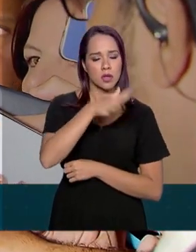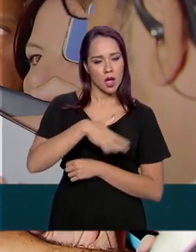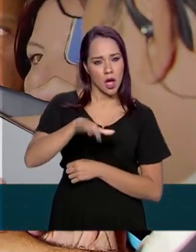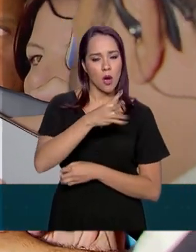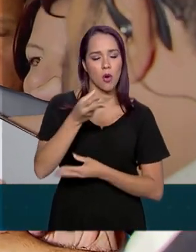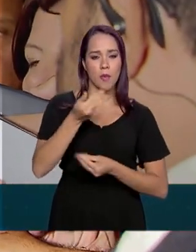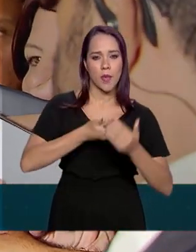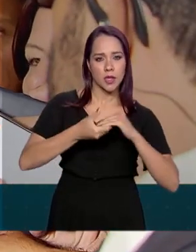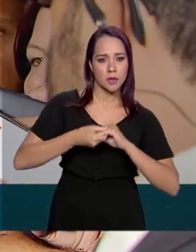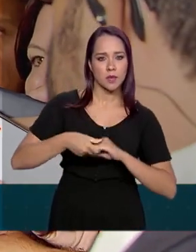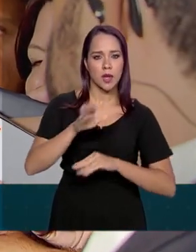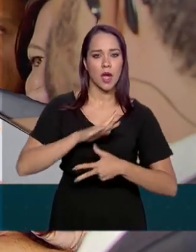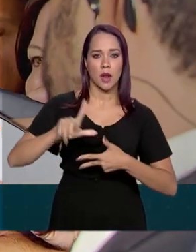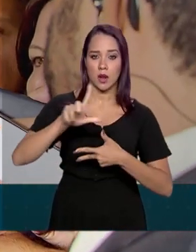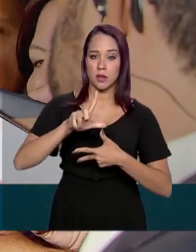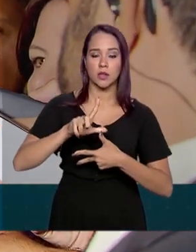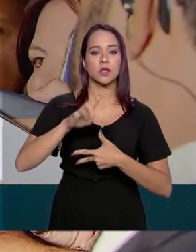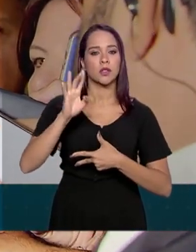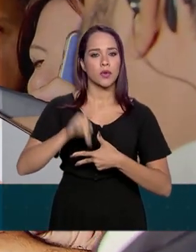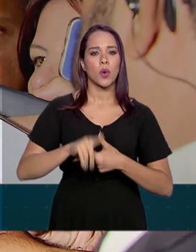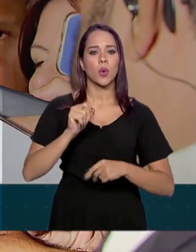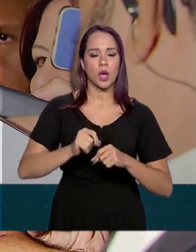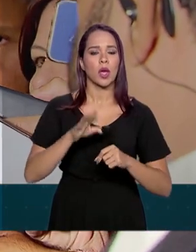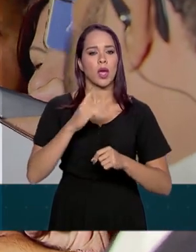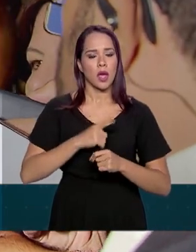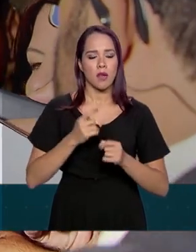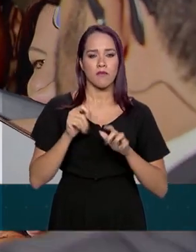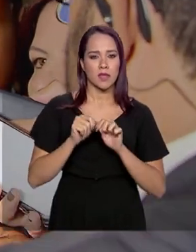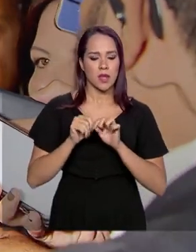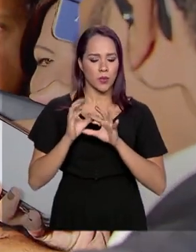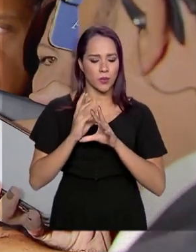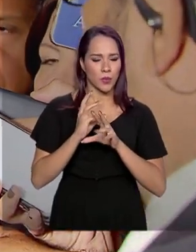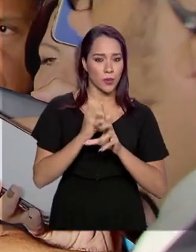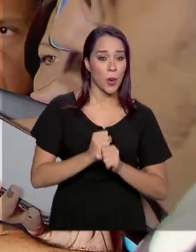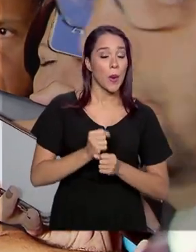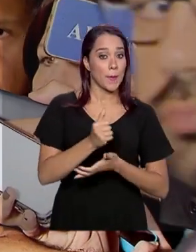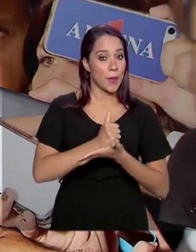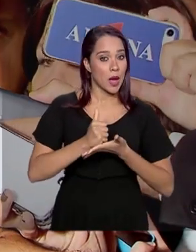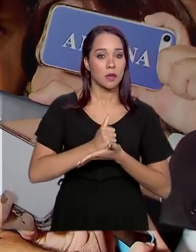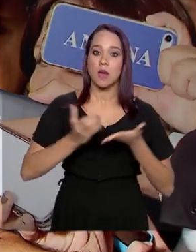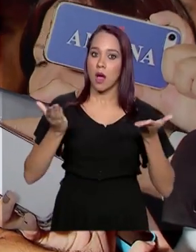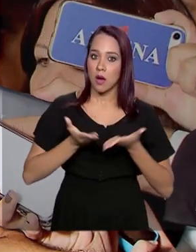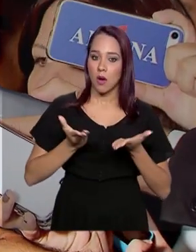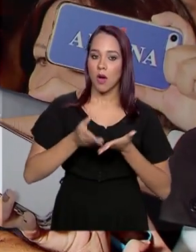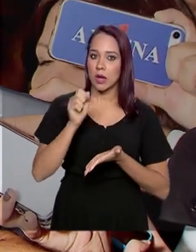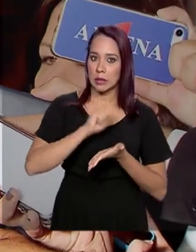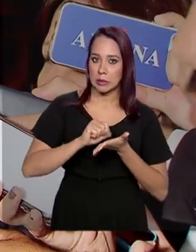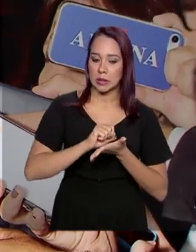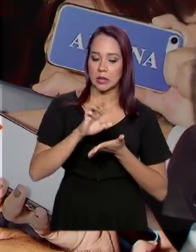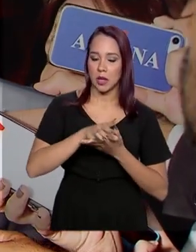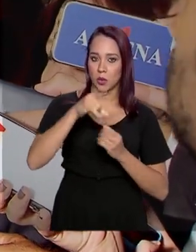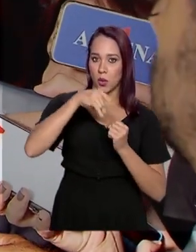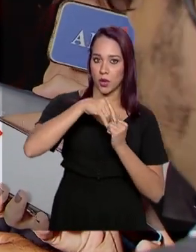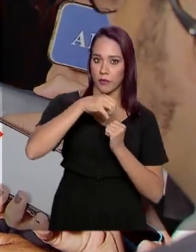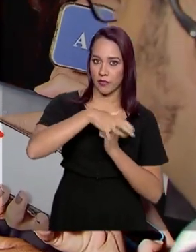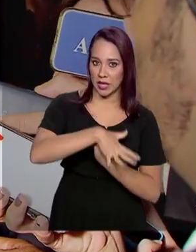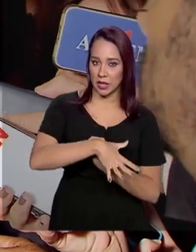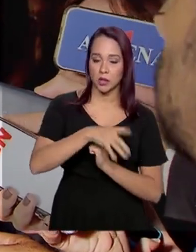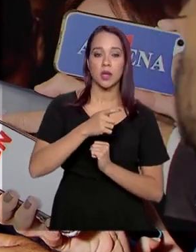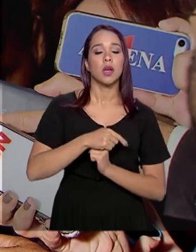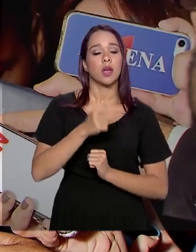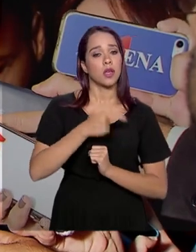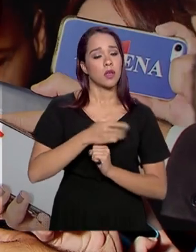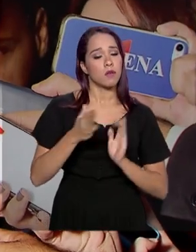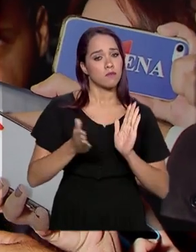parceria do Legislativo, foi enxugar ao máximo, deixar uma coisa básica para esse momento, escrito coronavírus, e me comprometi em